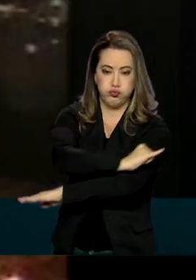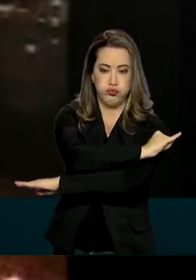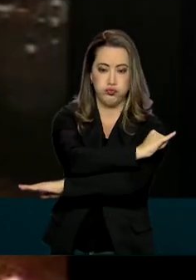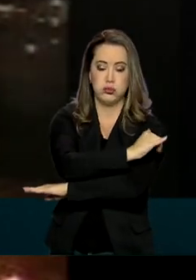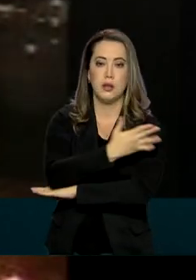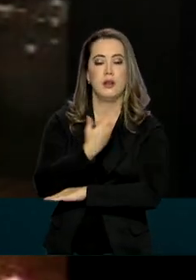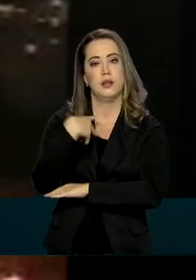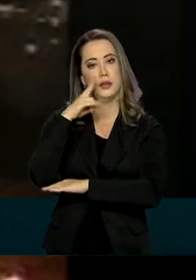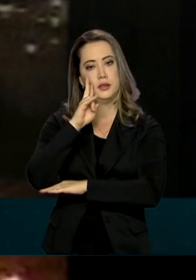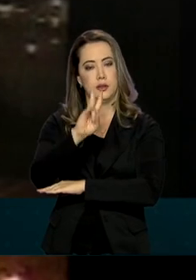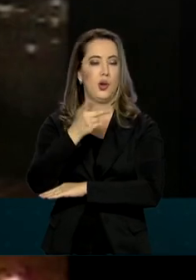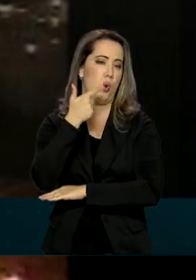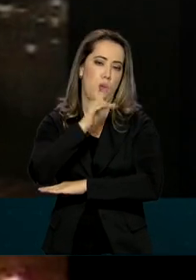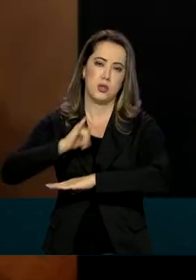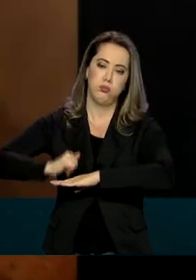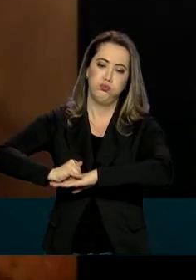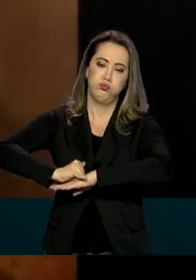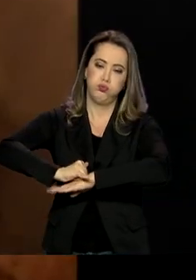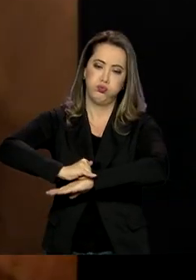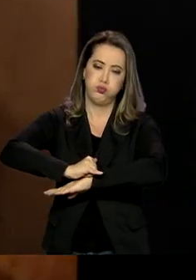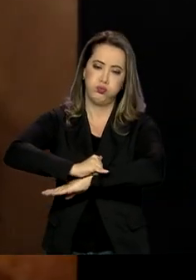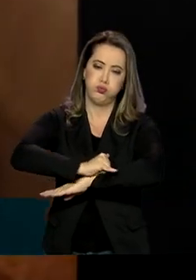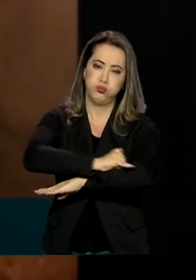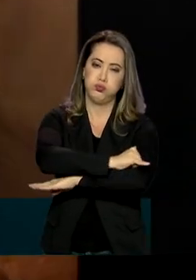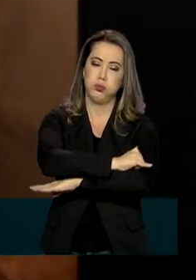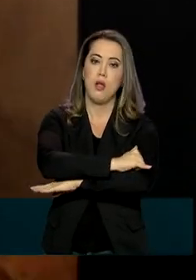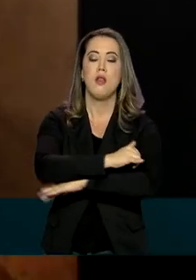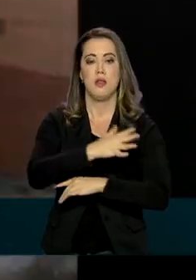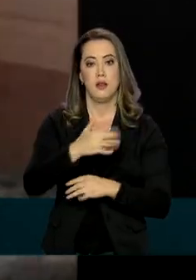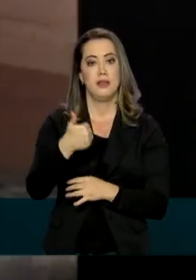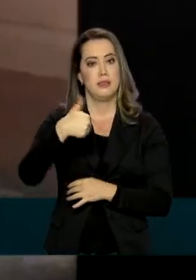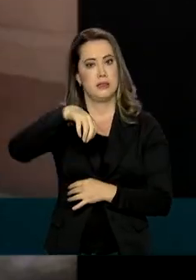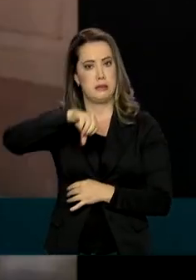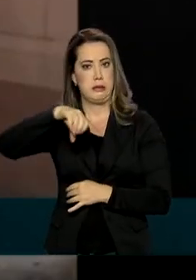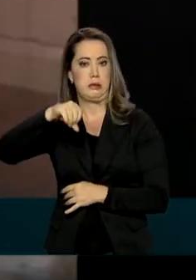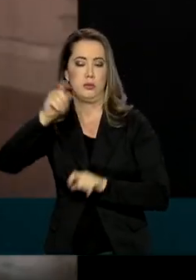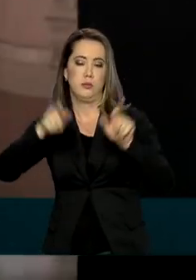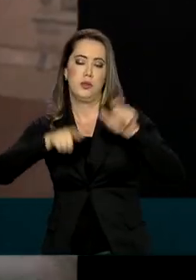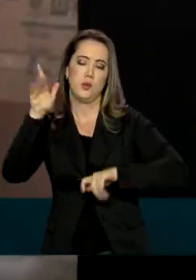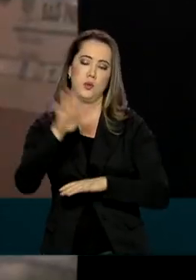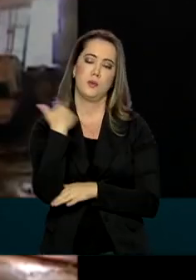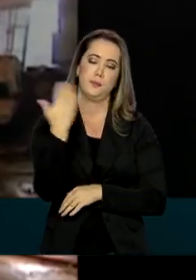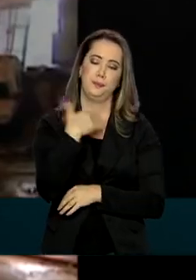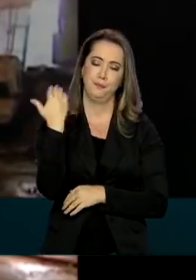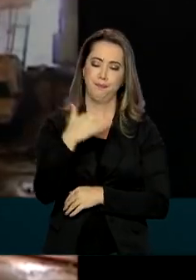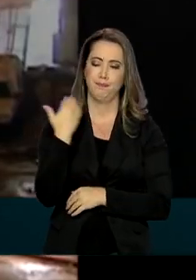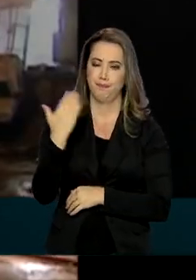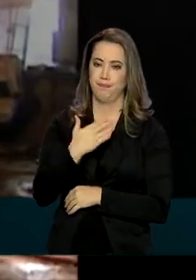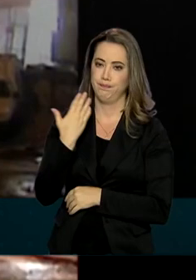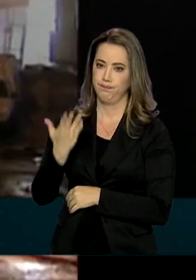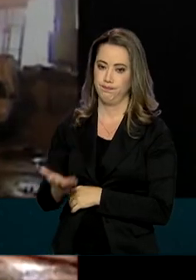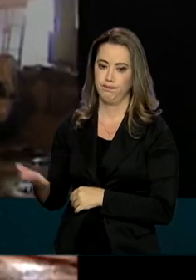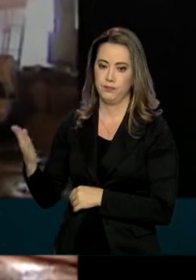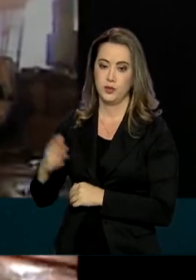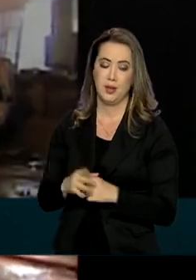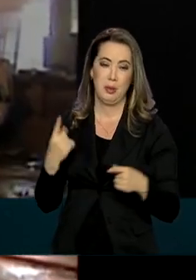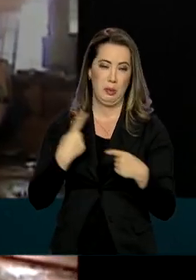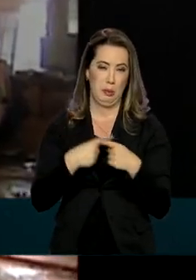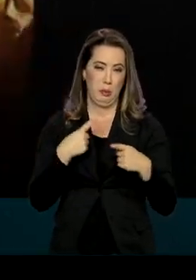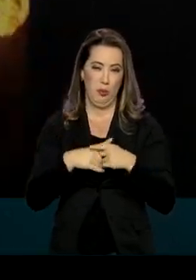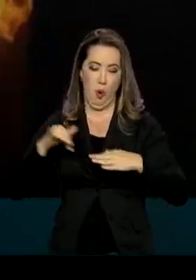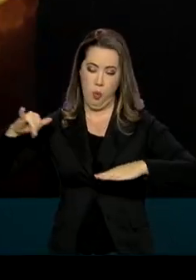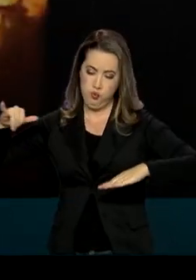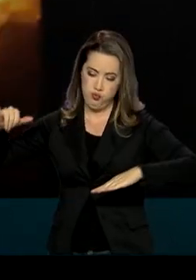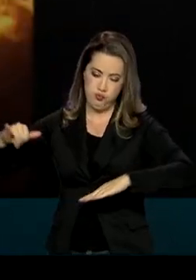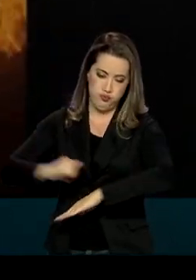conseguiu frear na pista de Congonhas. 199 pessoas morreram na tragédia. O avião atravessou uma das